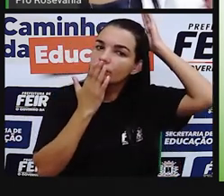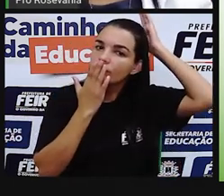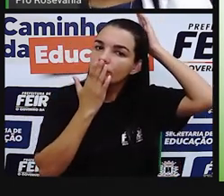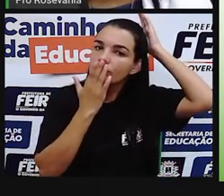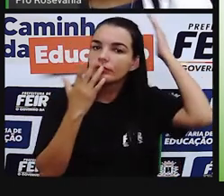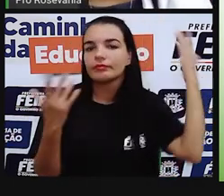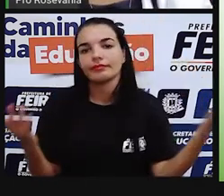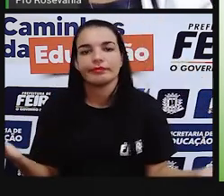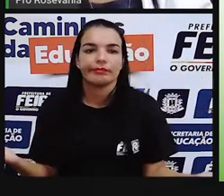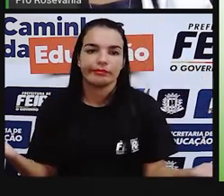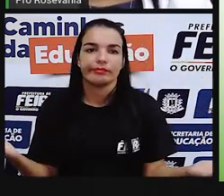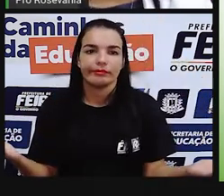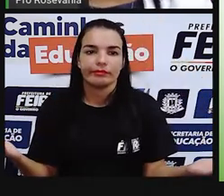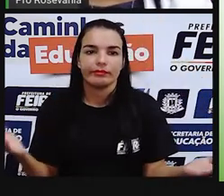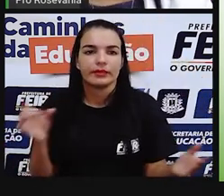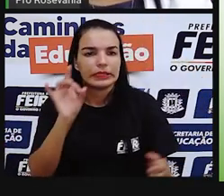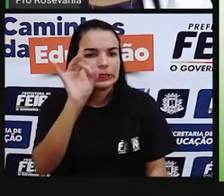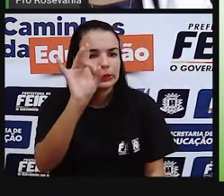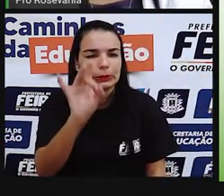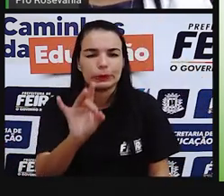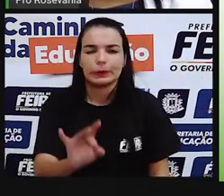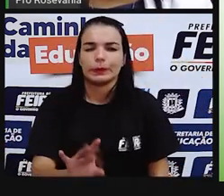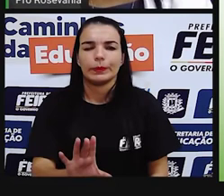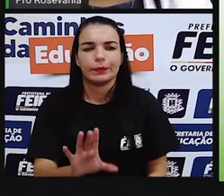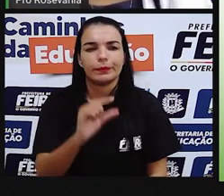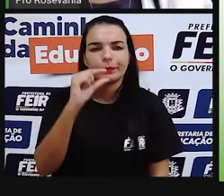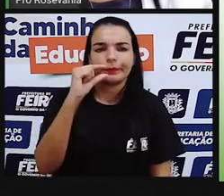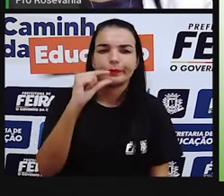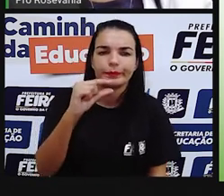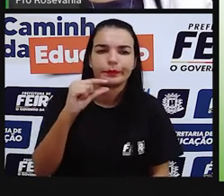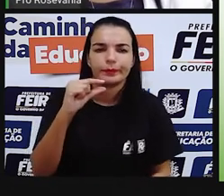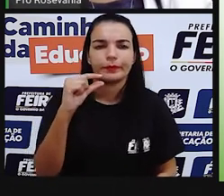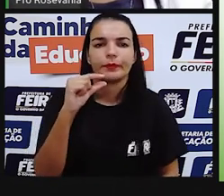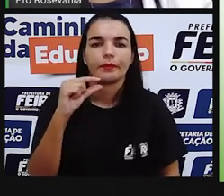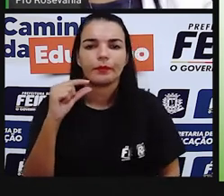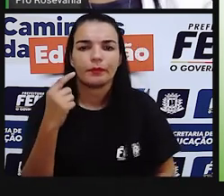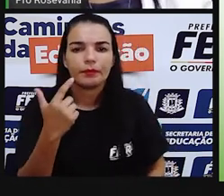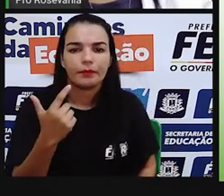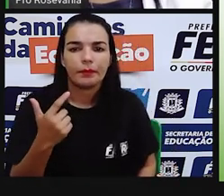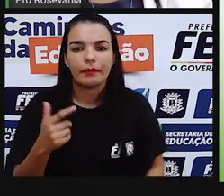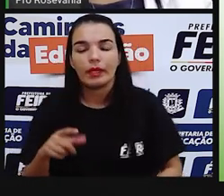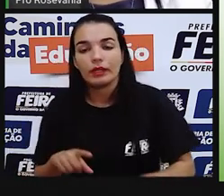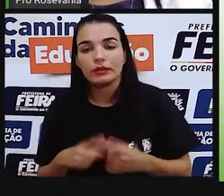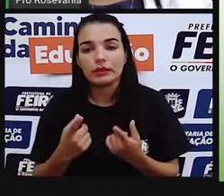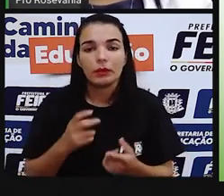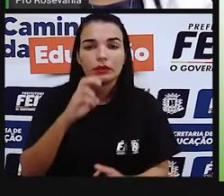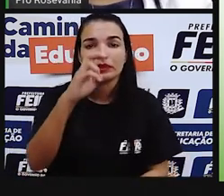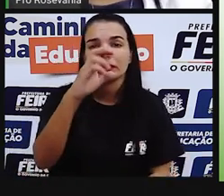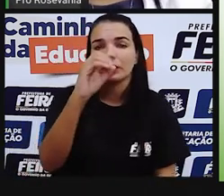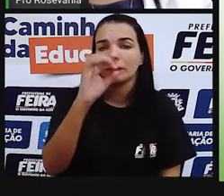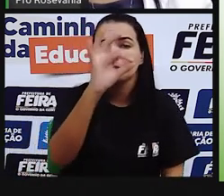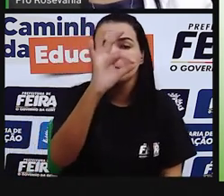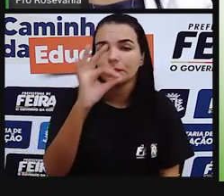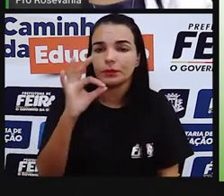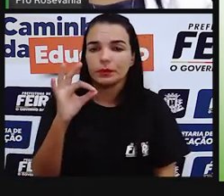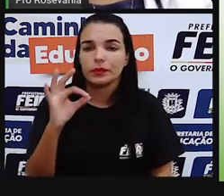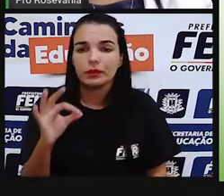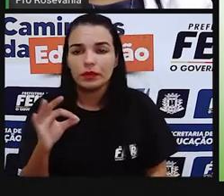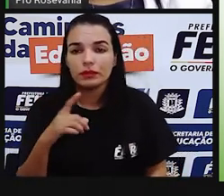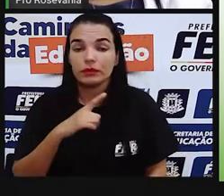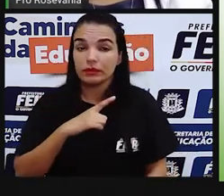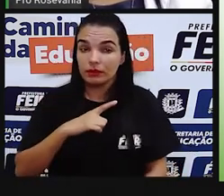que autoneglaravam, né? Povos indígenas. E desses povos, 58%